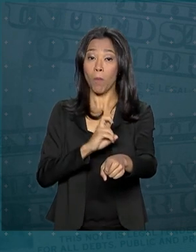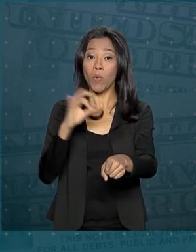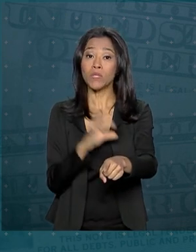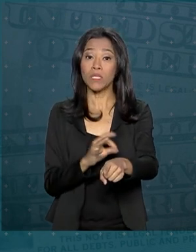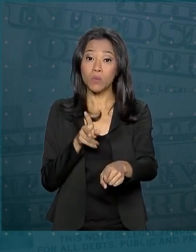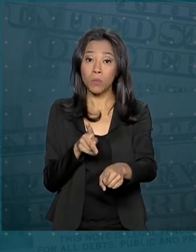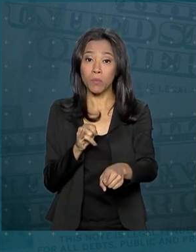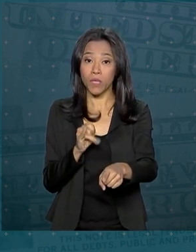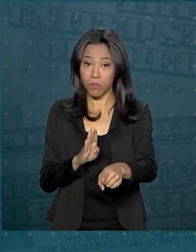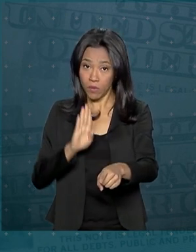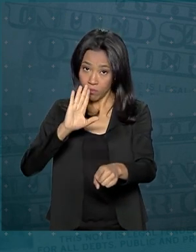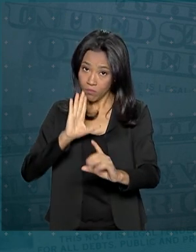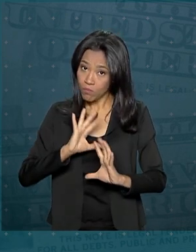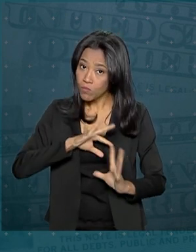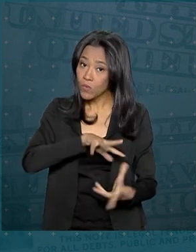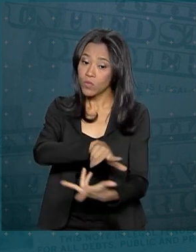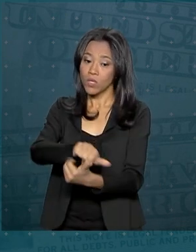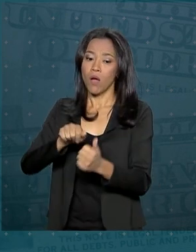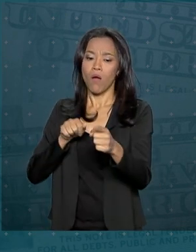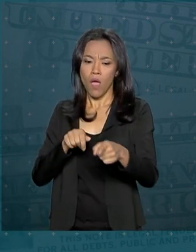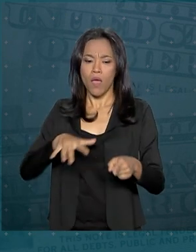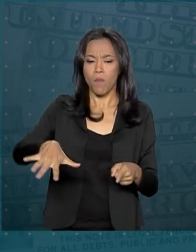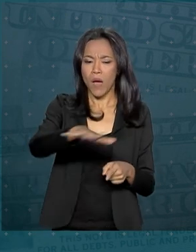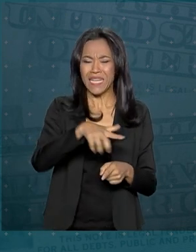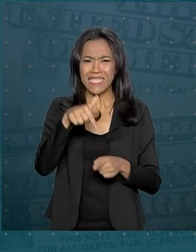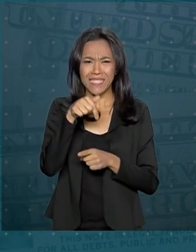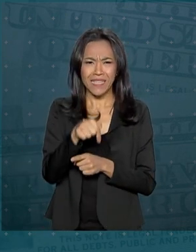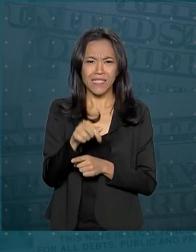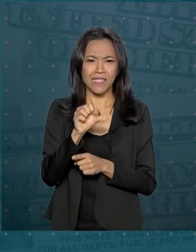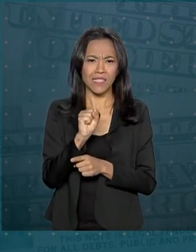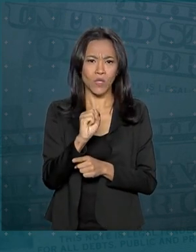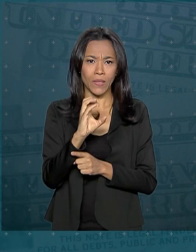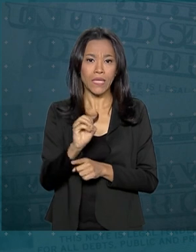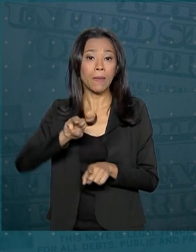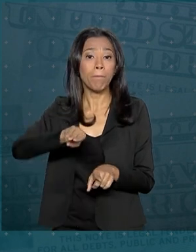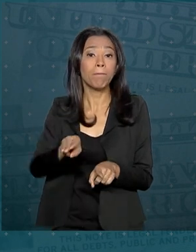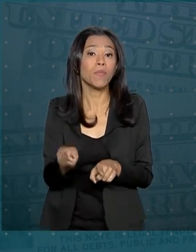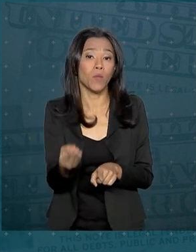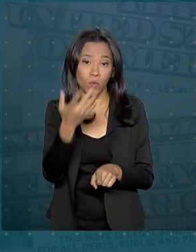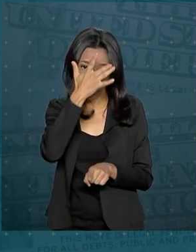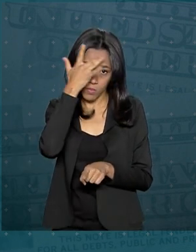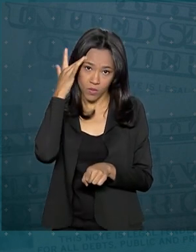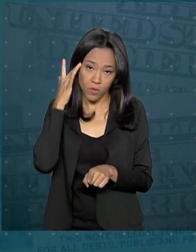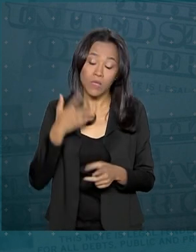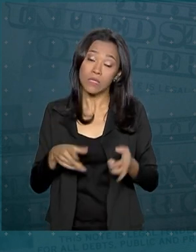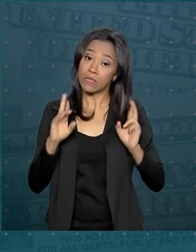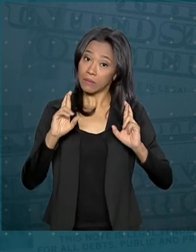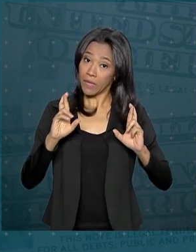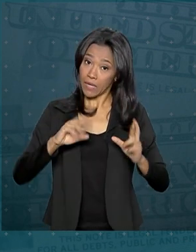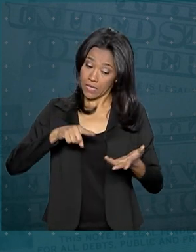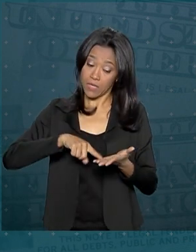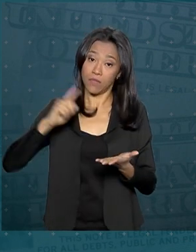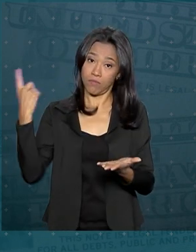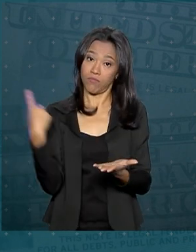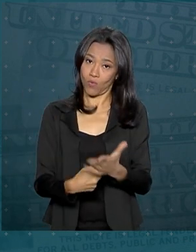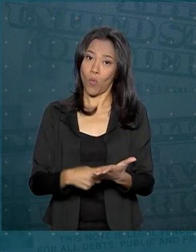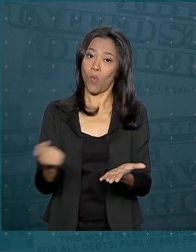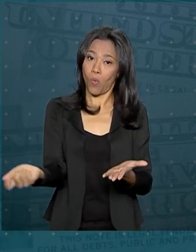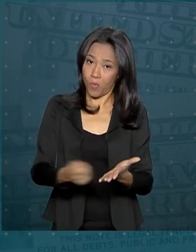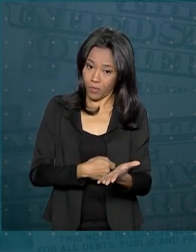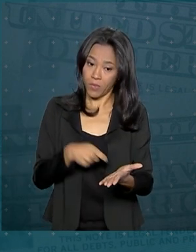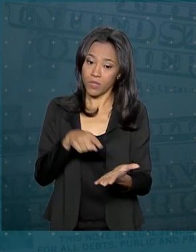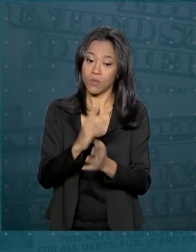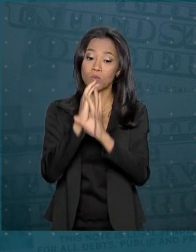Um mercado de 780 milhões de pessoas. A expectativa é de que o acordo some pelo